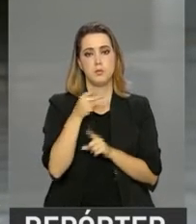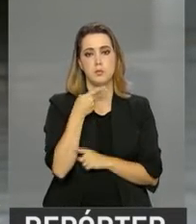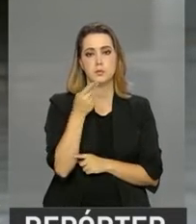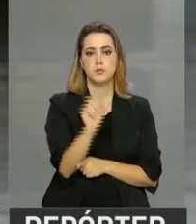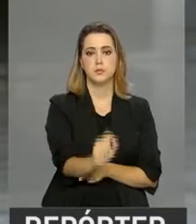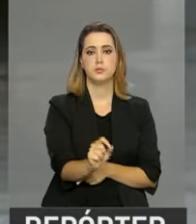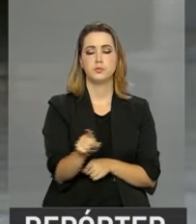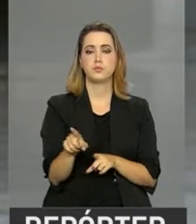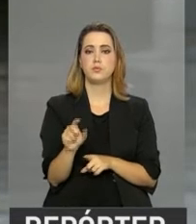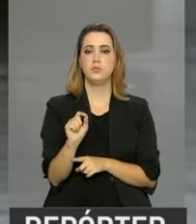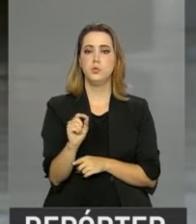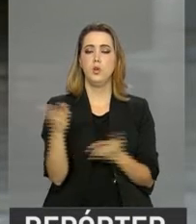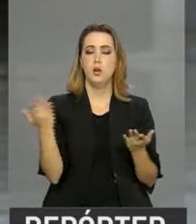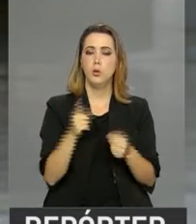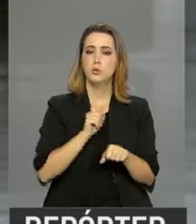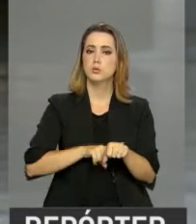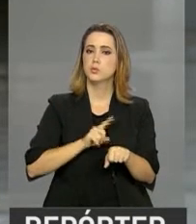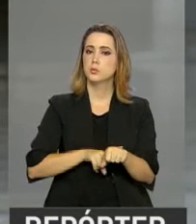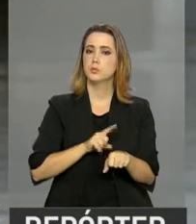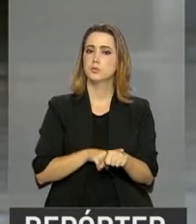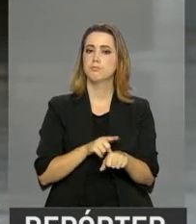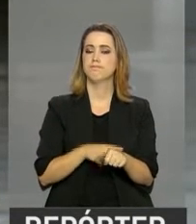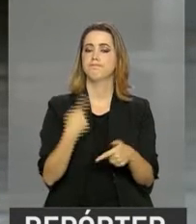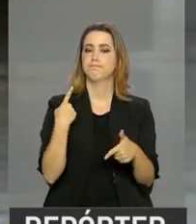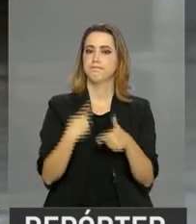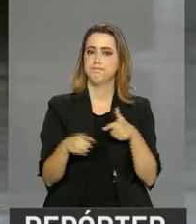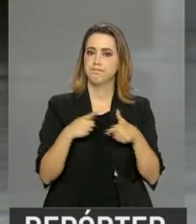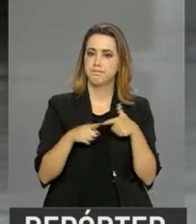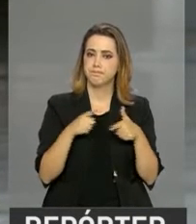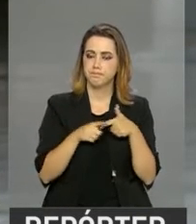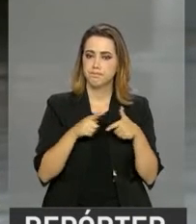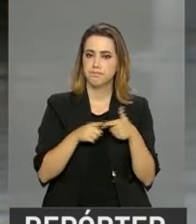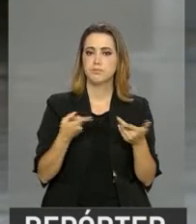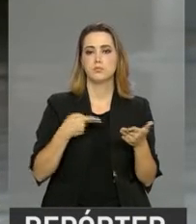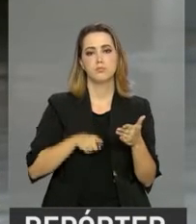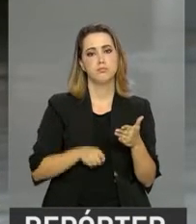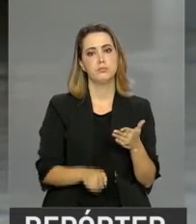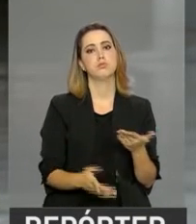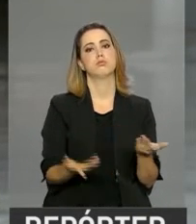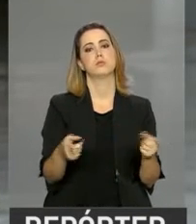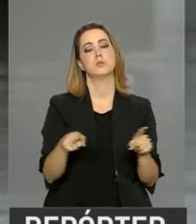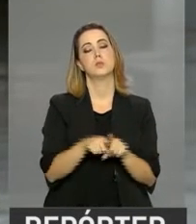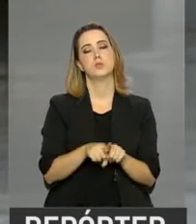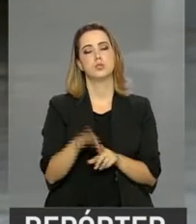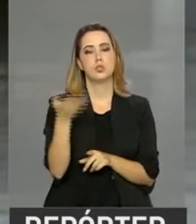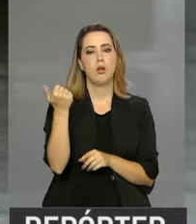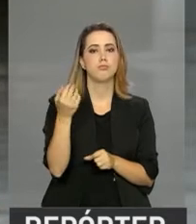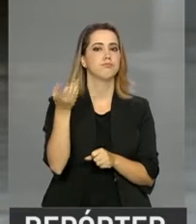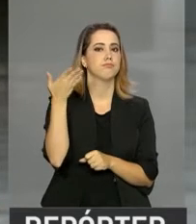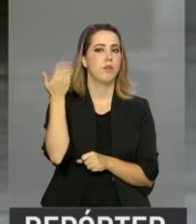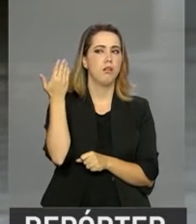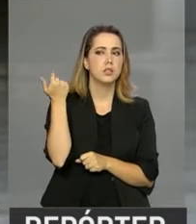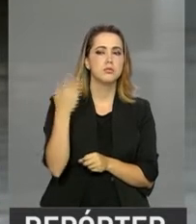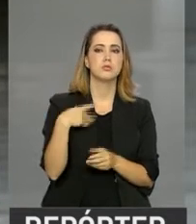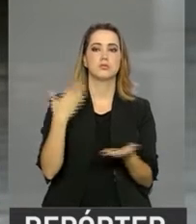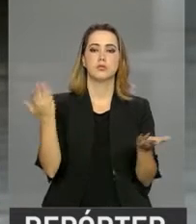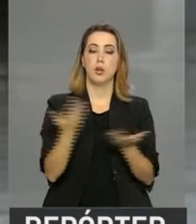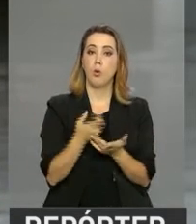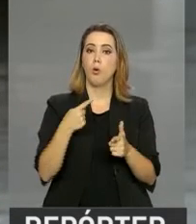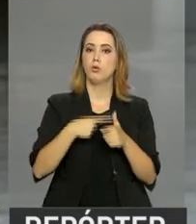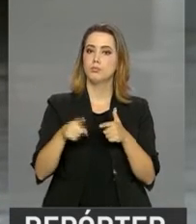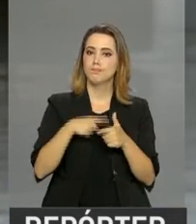diz que o Brasil passa por uma das recessões mais severas das últimas décadas e que a questão dos